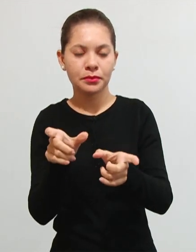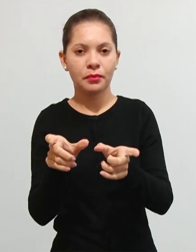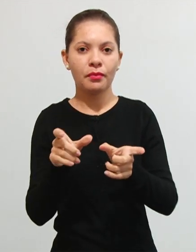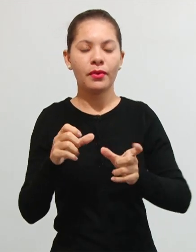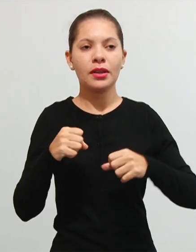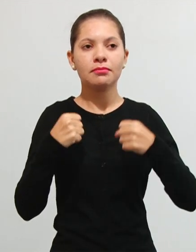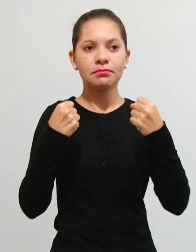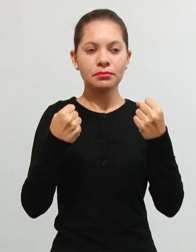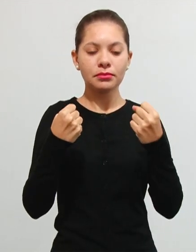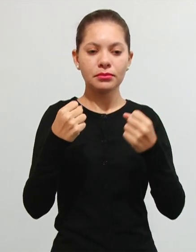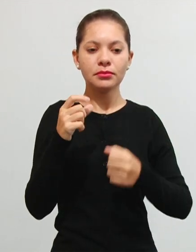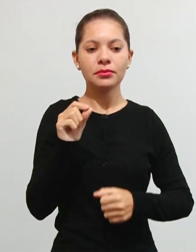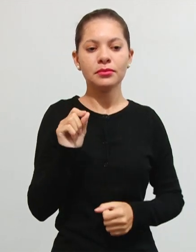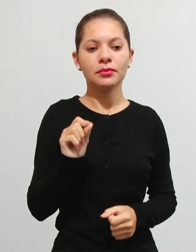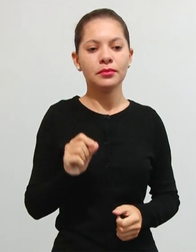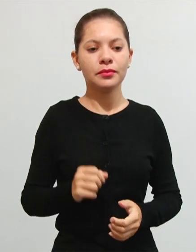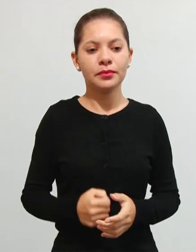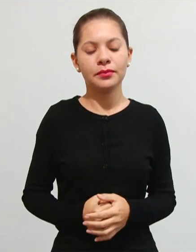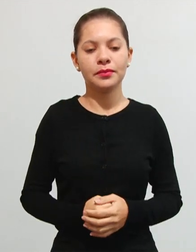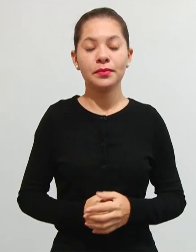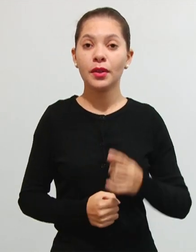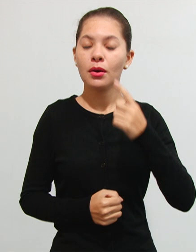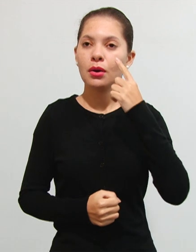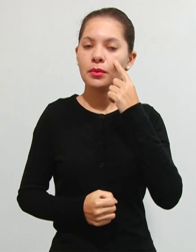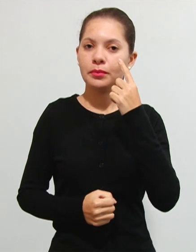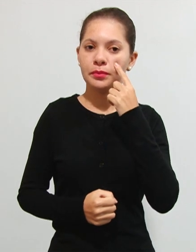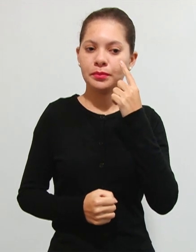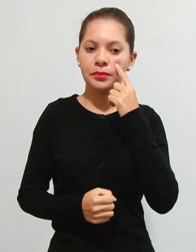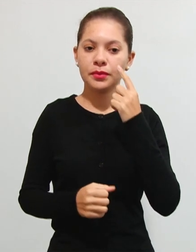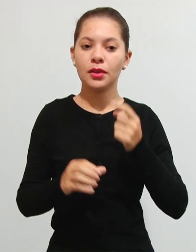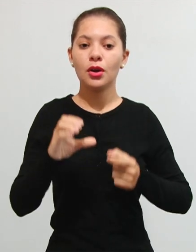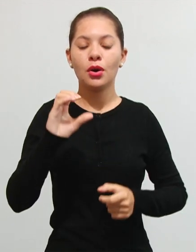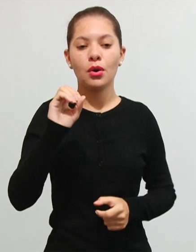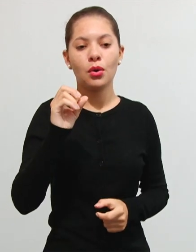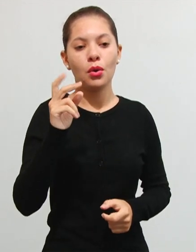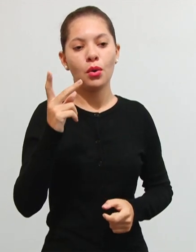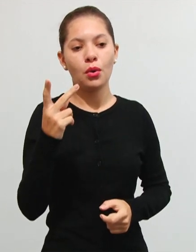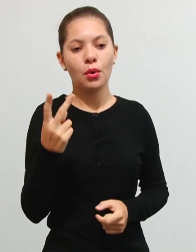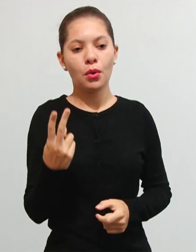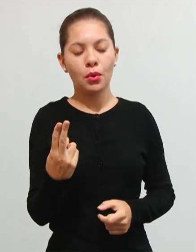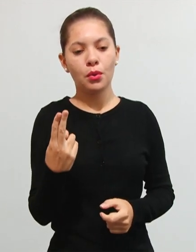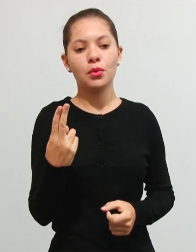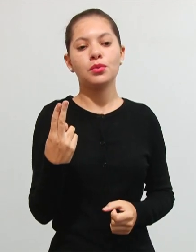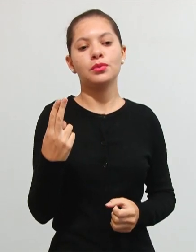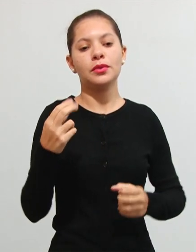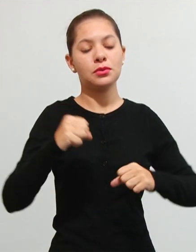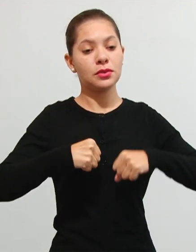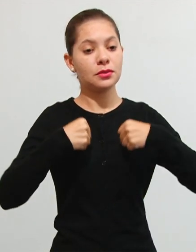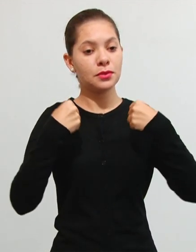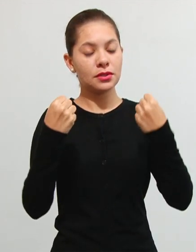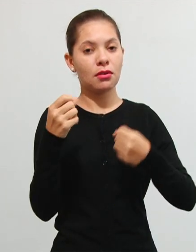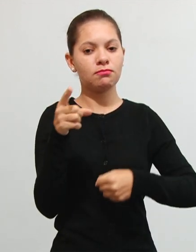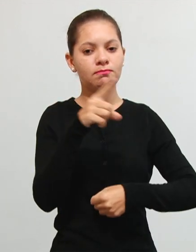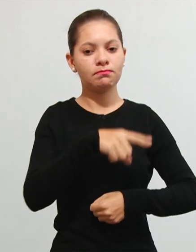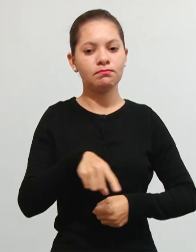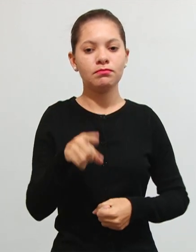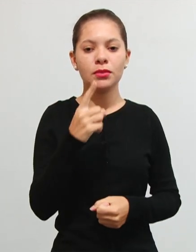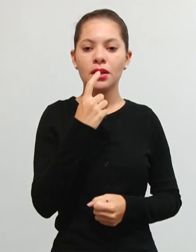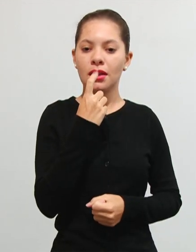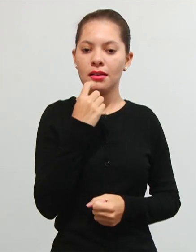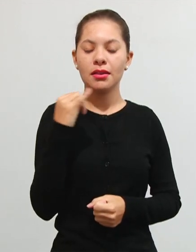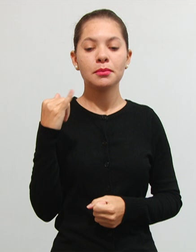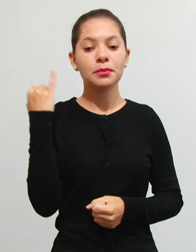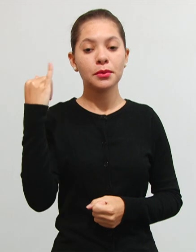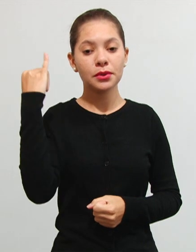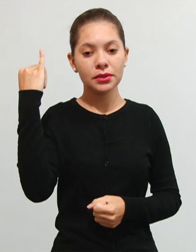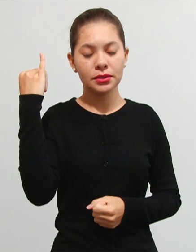sua disposição, tá? Olha só, ou posto à sua disposição, isso aqui vai ser um ponto importante também,